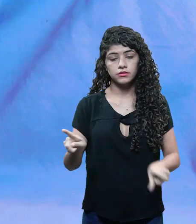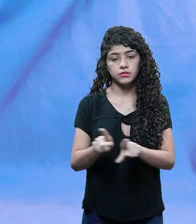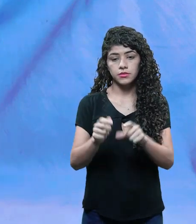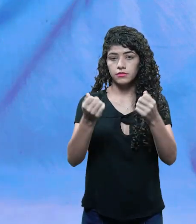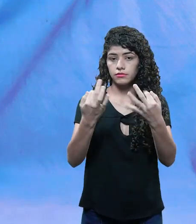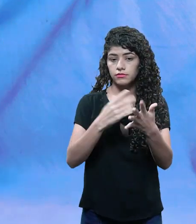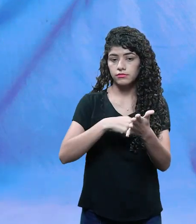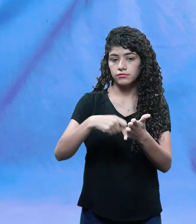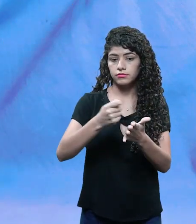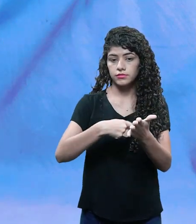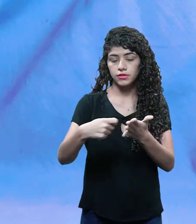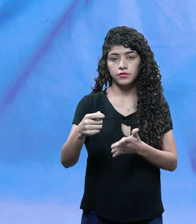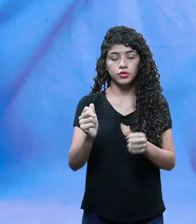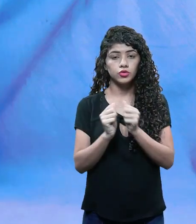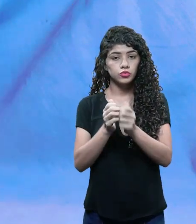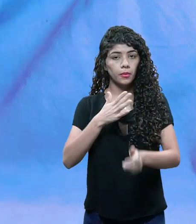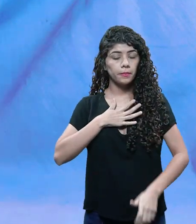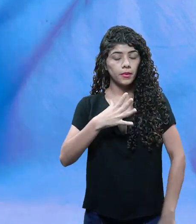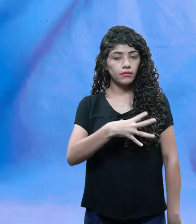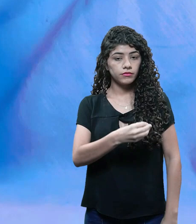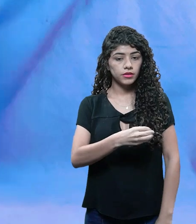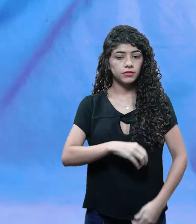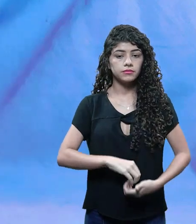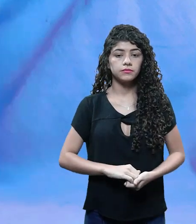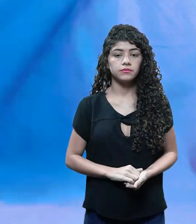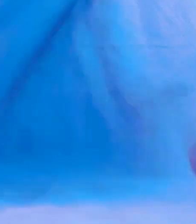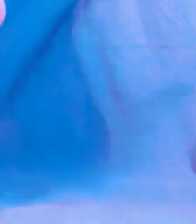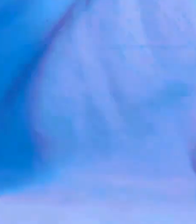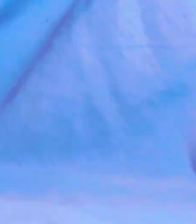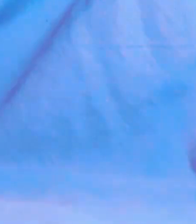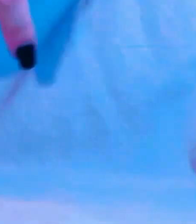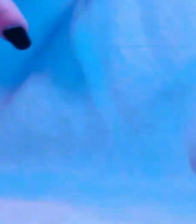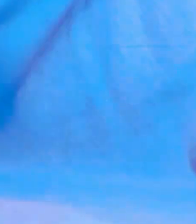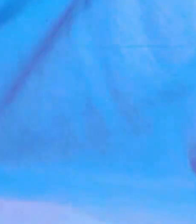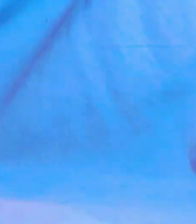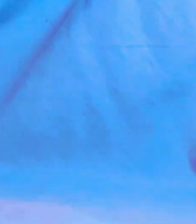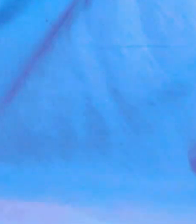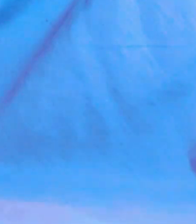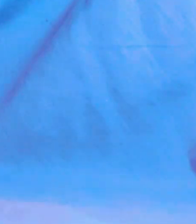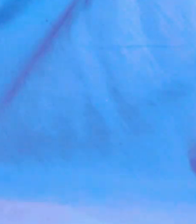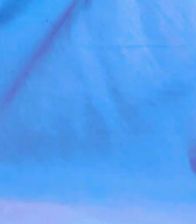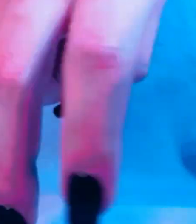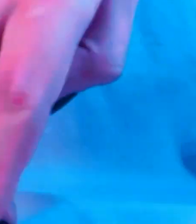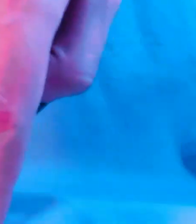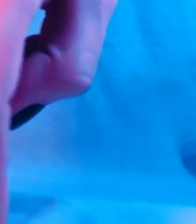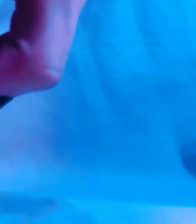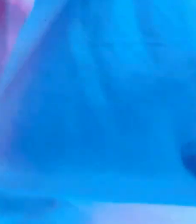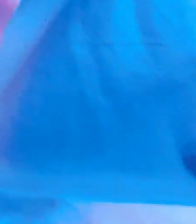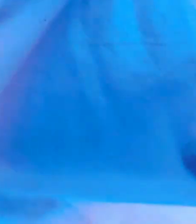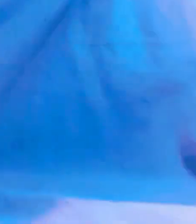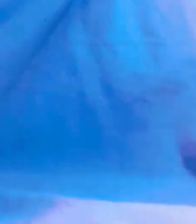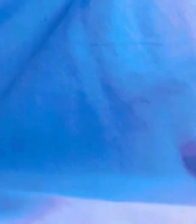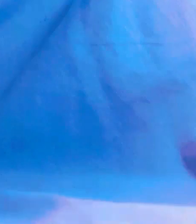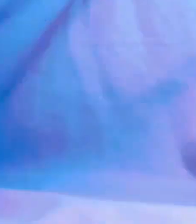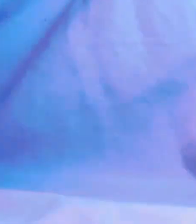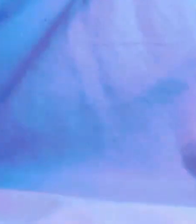e dirigi, junto com a minha filha, Tamipo Ness. Smile, even though it's breaking. Eu quero